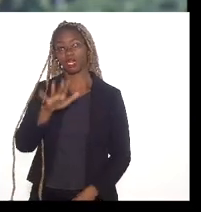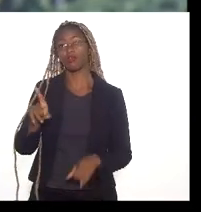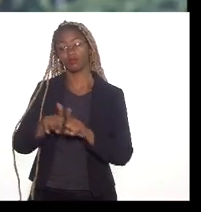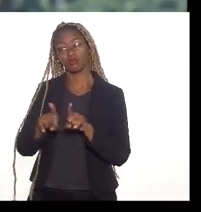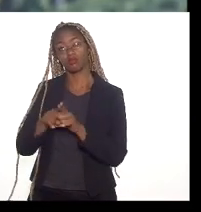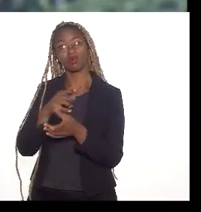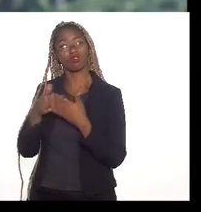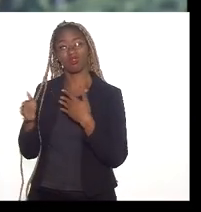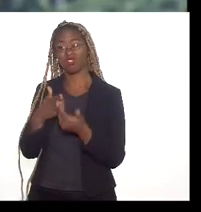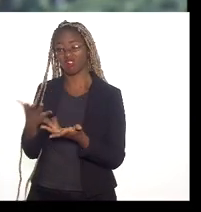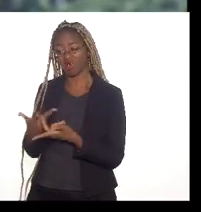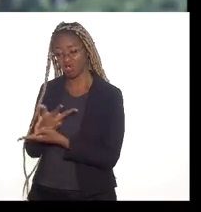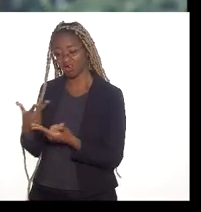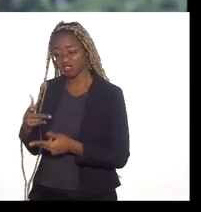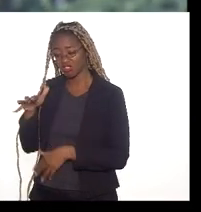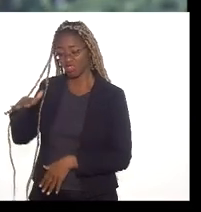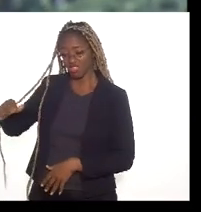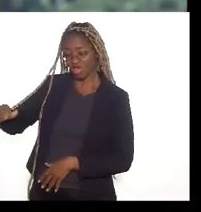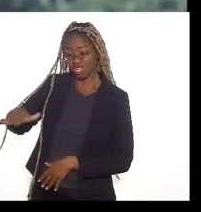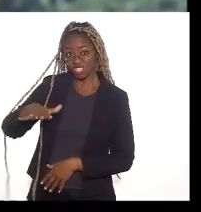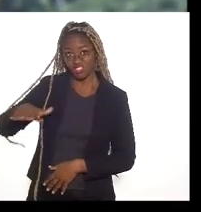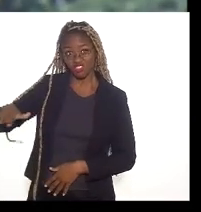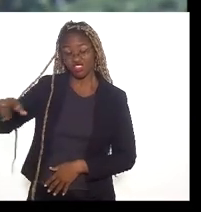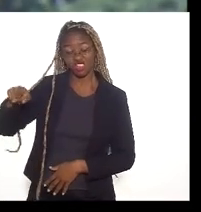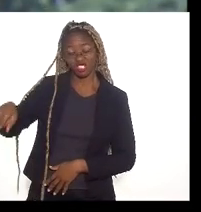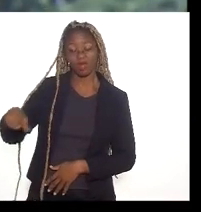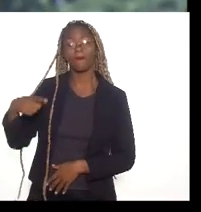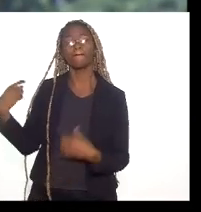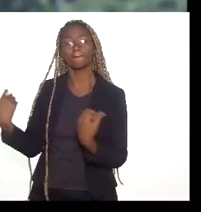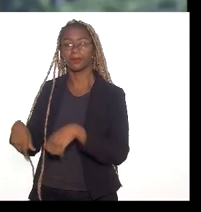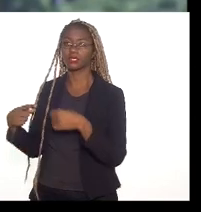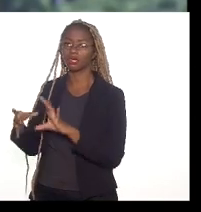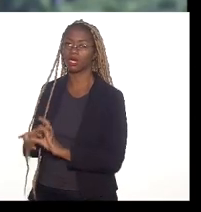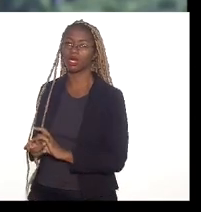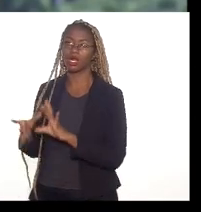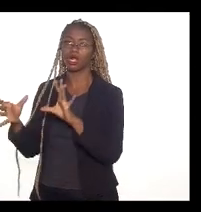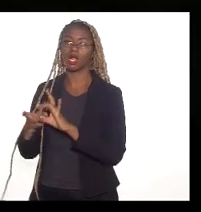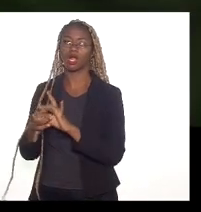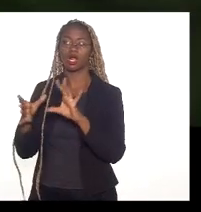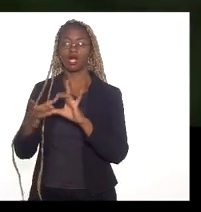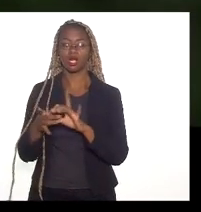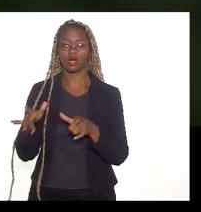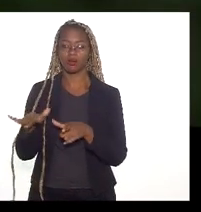implantação na região vai passar pelo licenciamento ambiental.